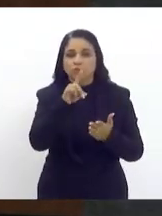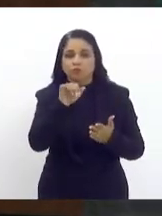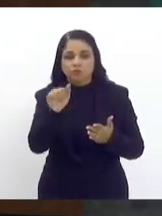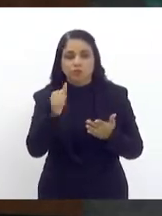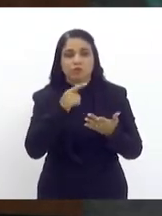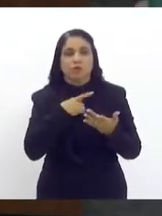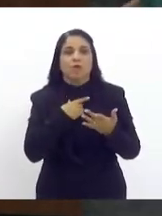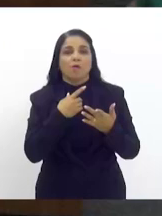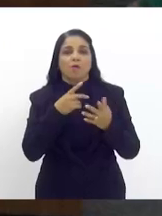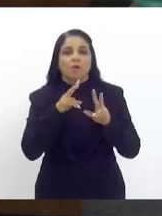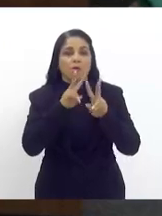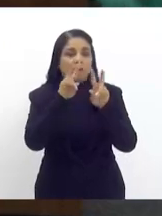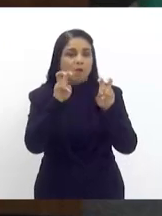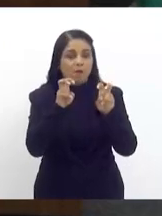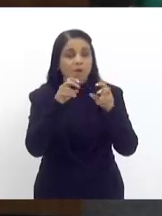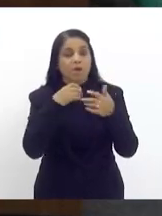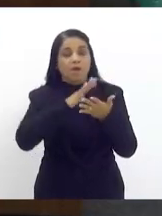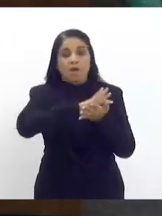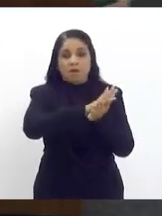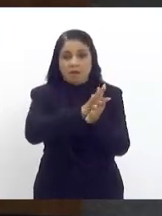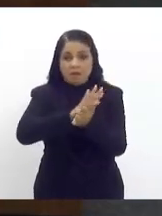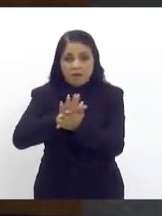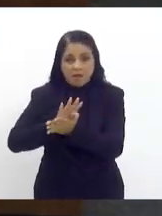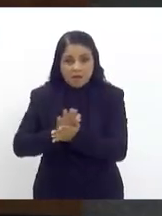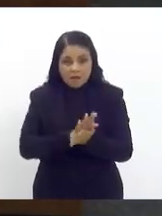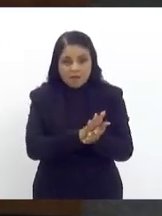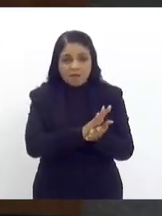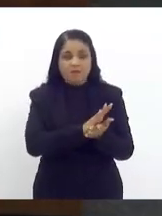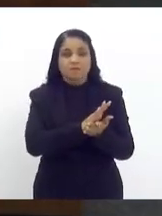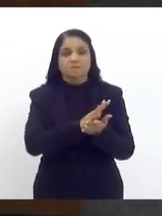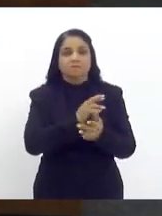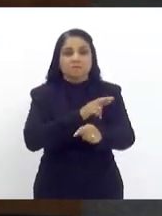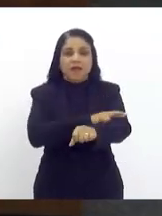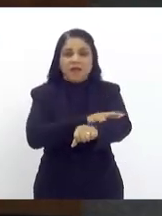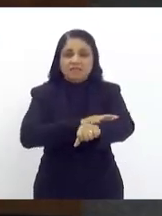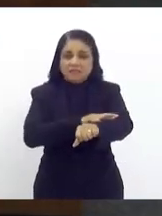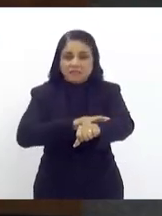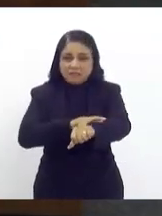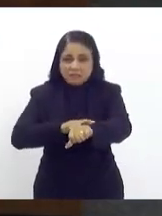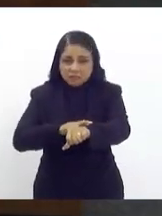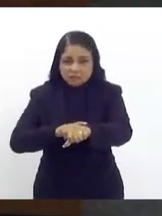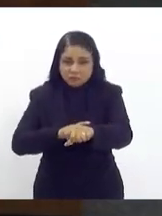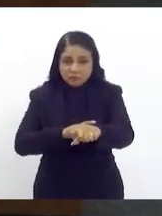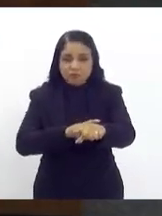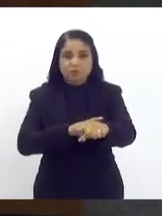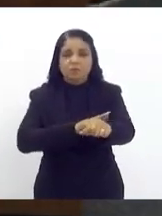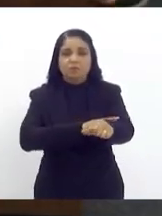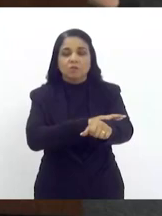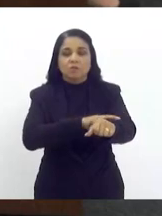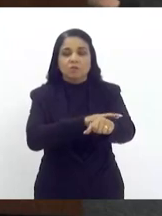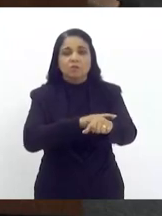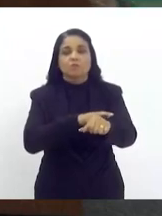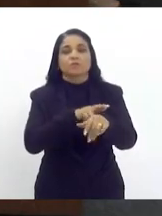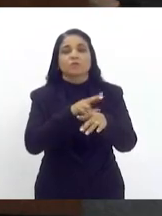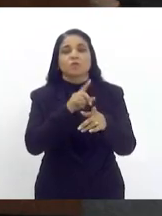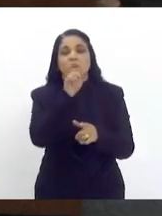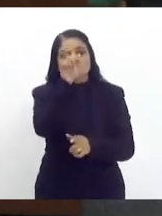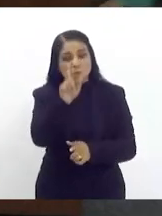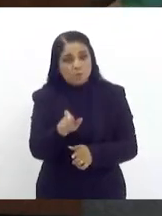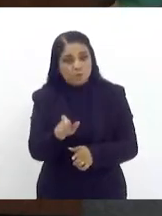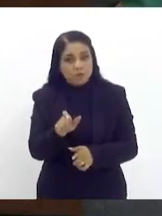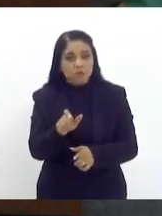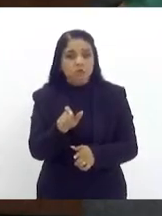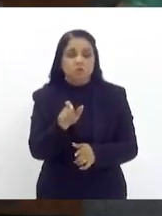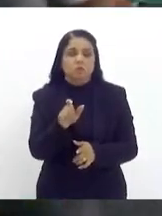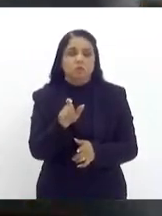racismo cibernético contra uma pessoa que estava simplesmente tentando